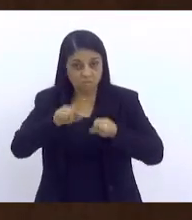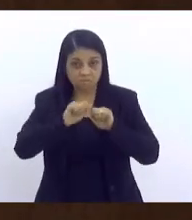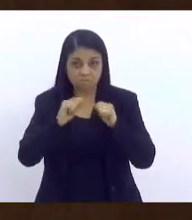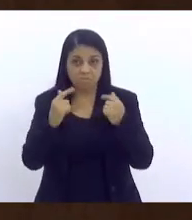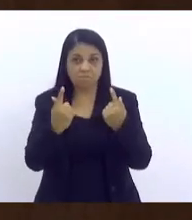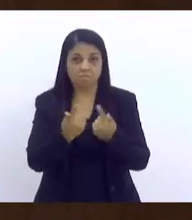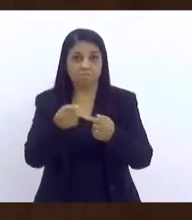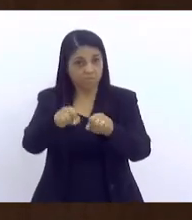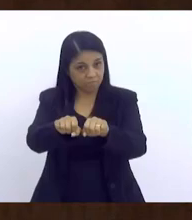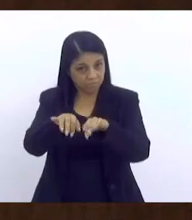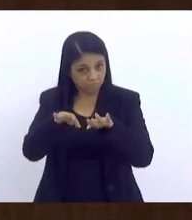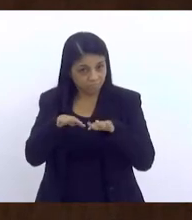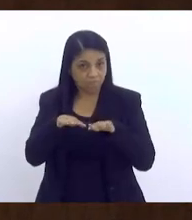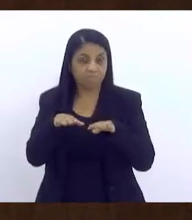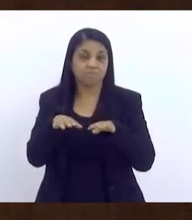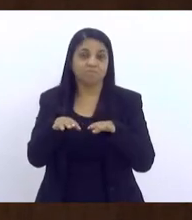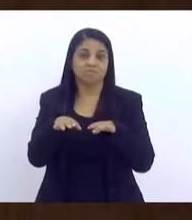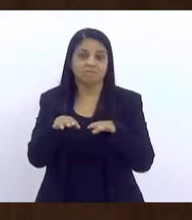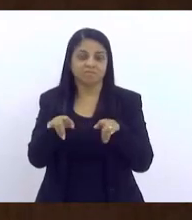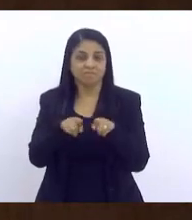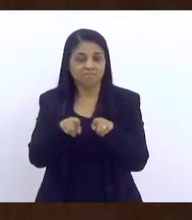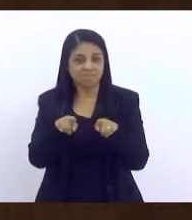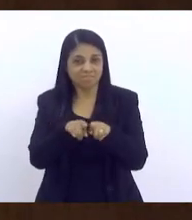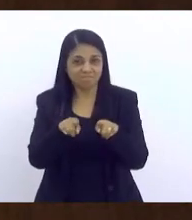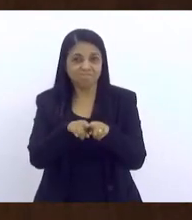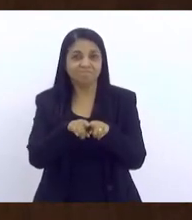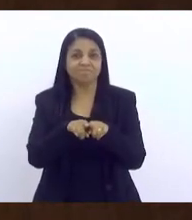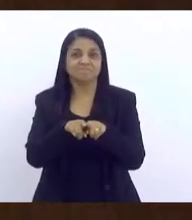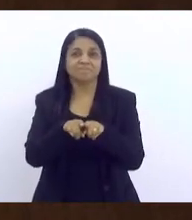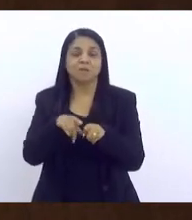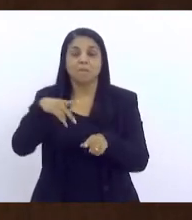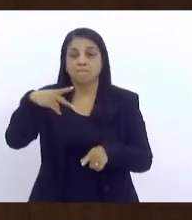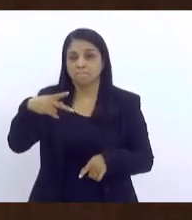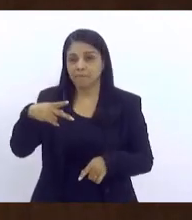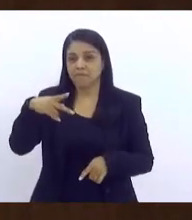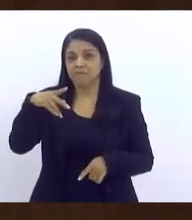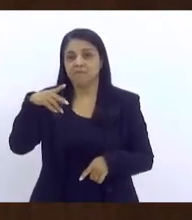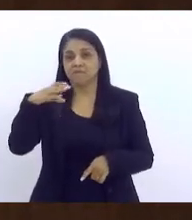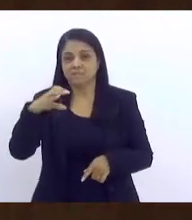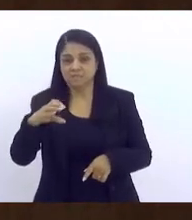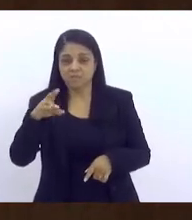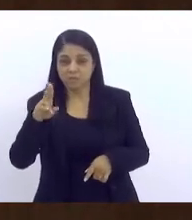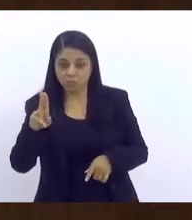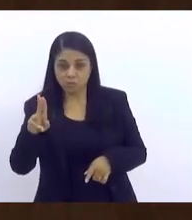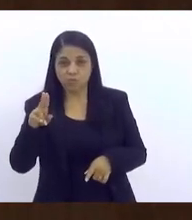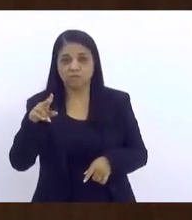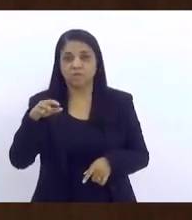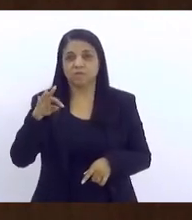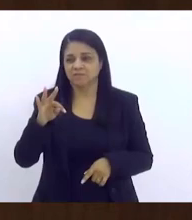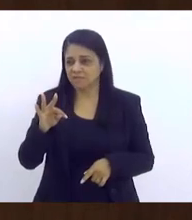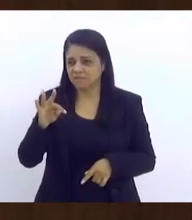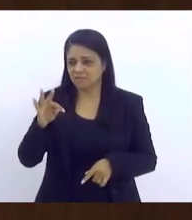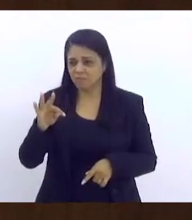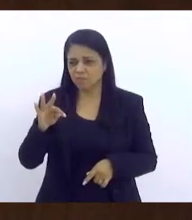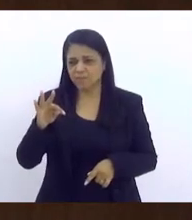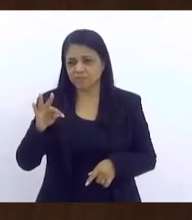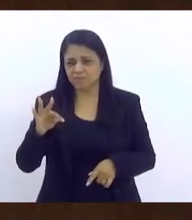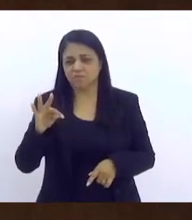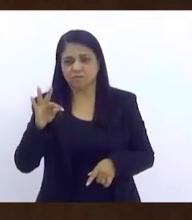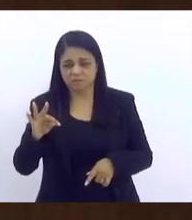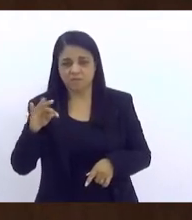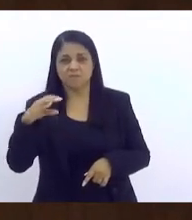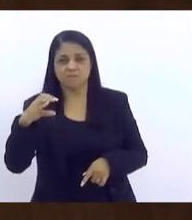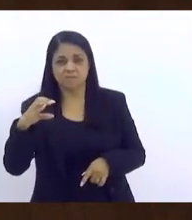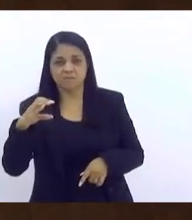é também da LERJ, é também do TCU, a nível federal, e do